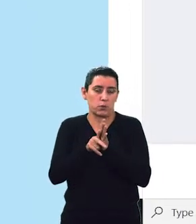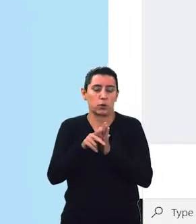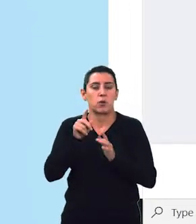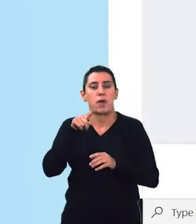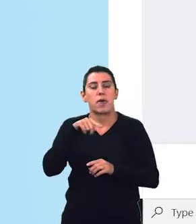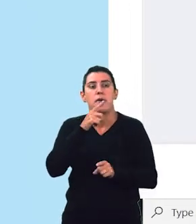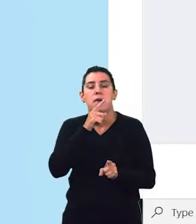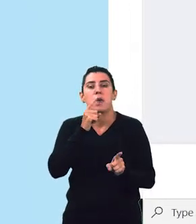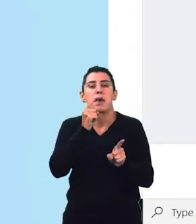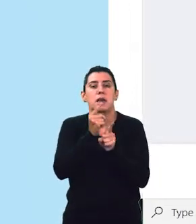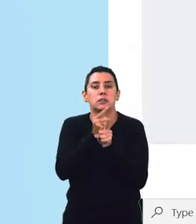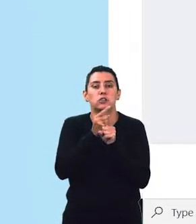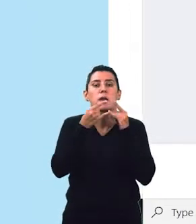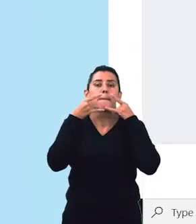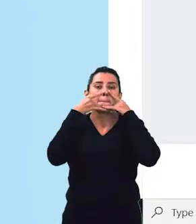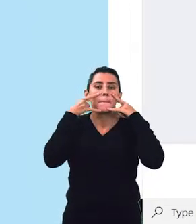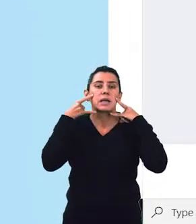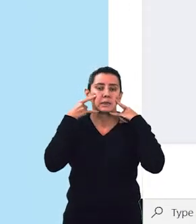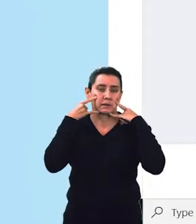máscaras.